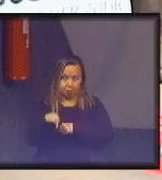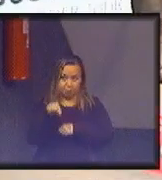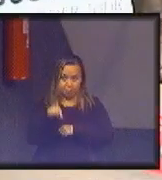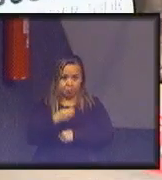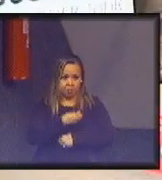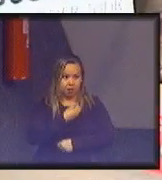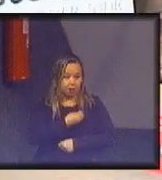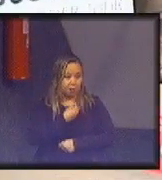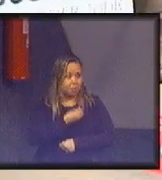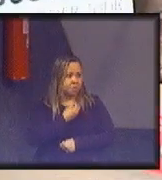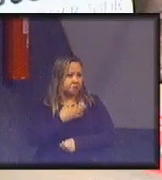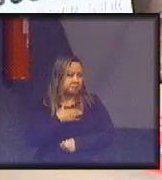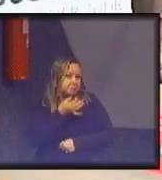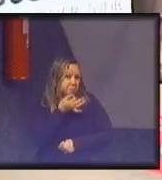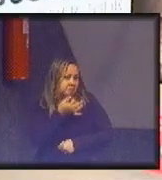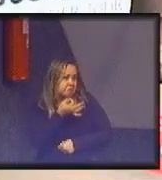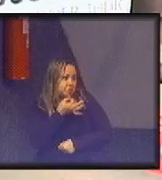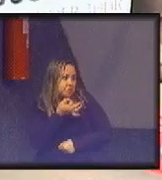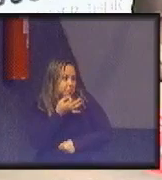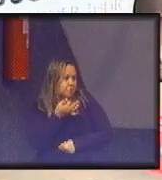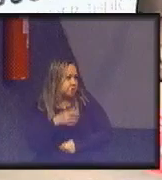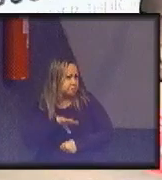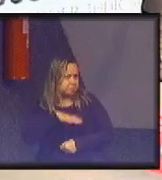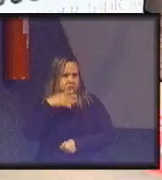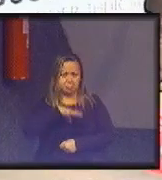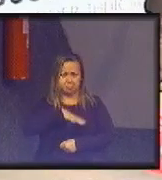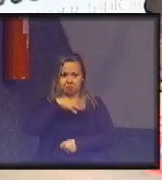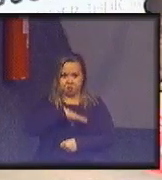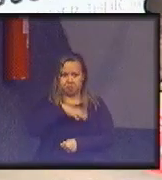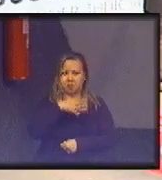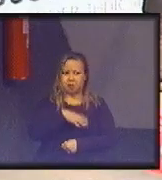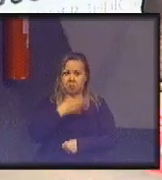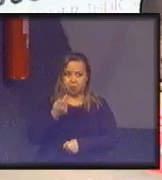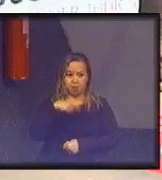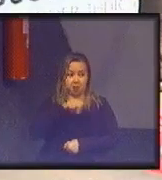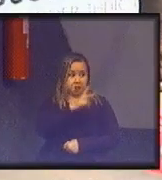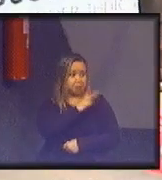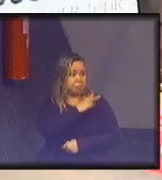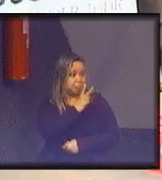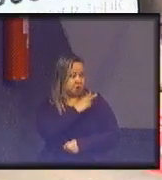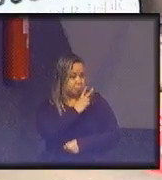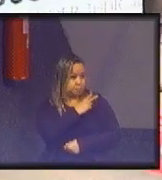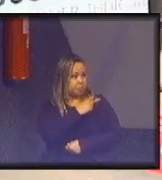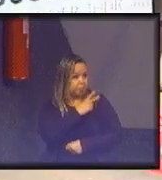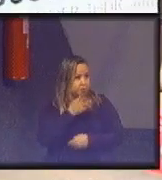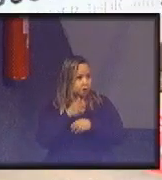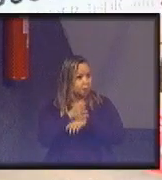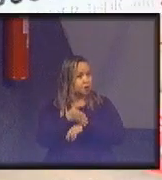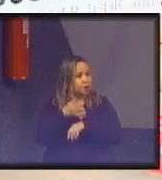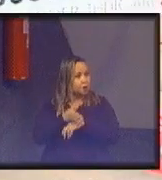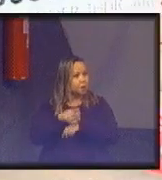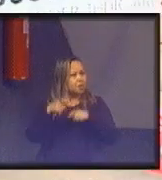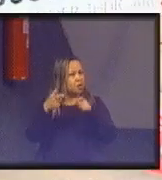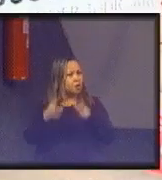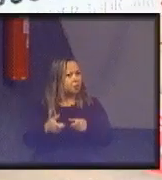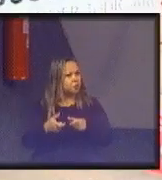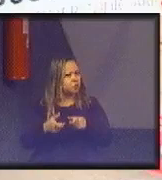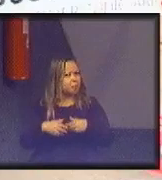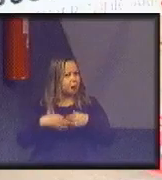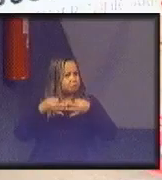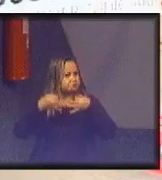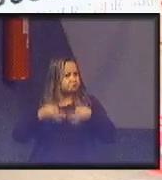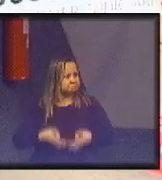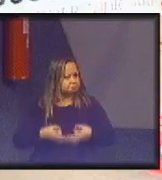que, na minha opinião, têm que ter uma coragem incrível para sair do ensino médio e entrar num ambiente formal desse daqui,